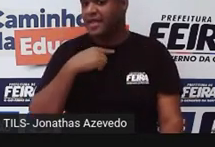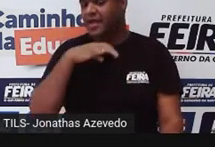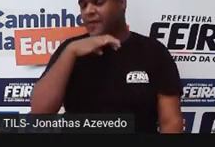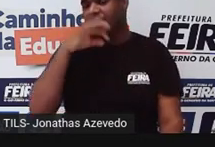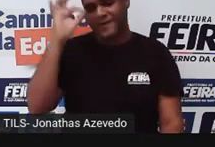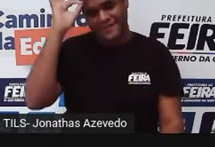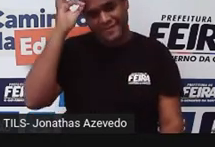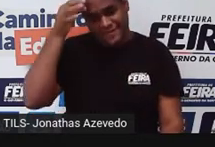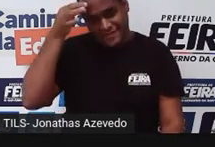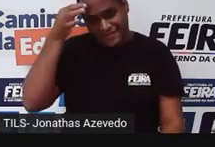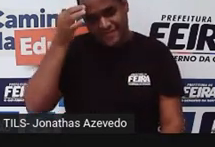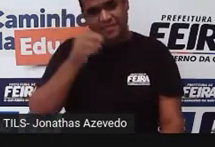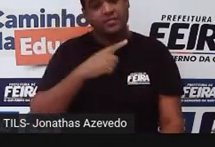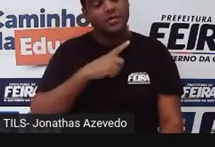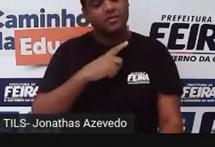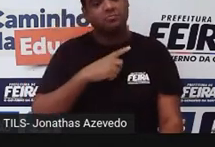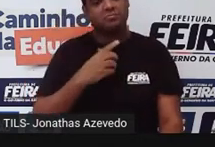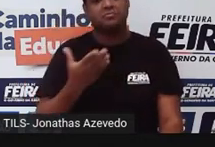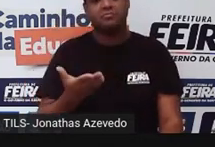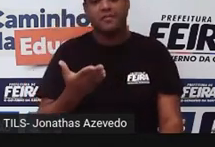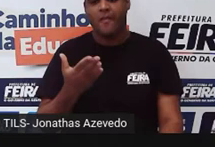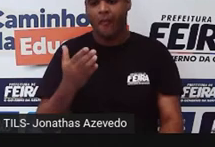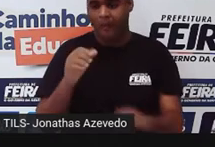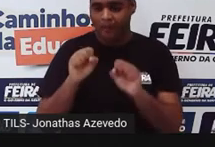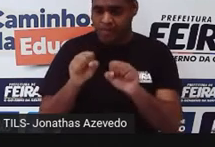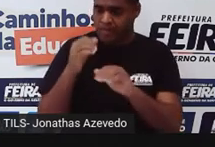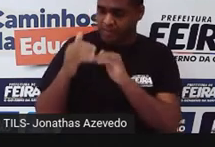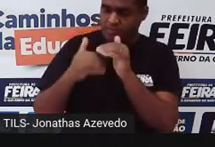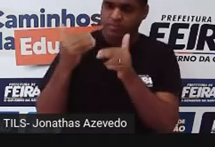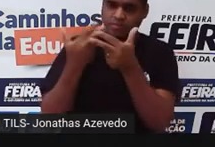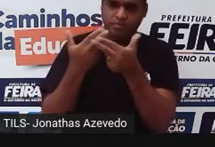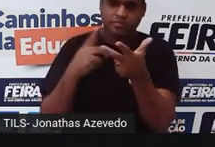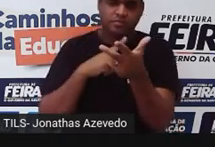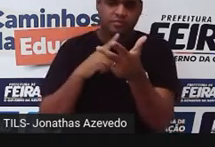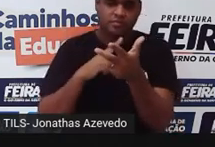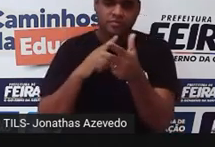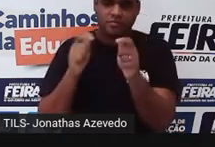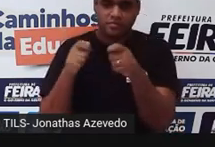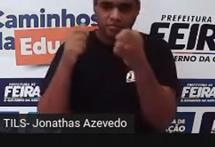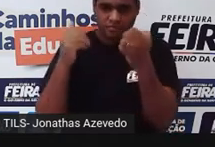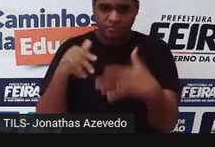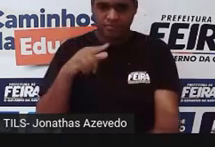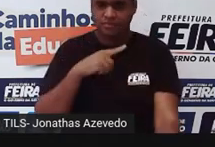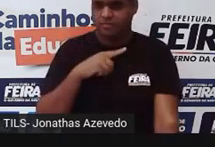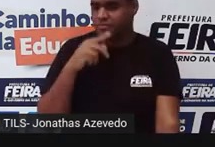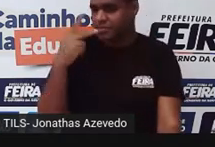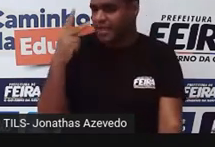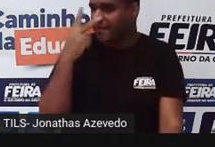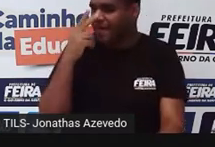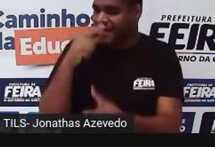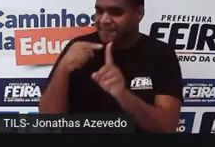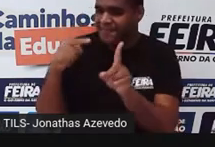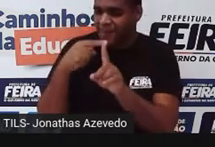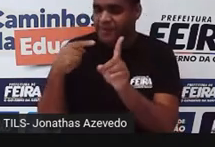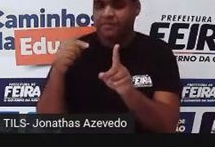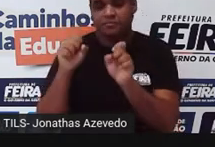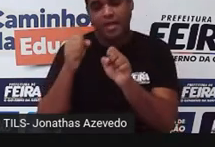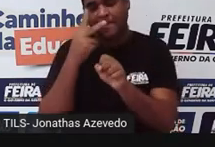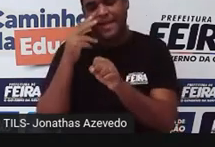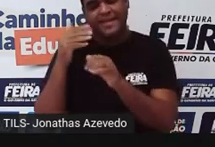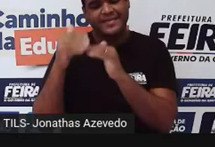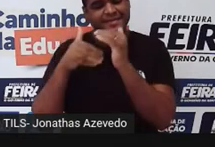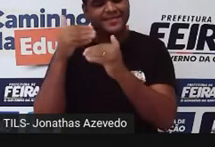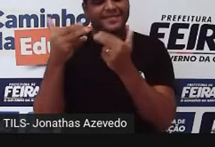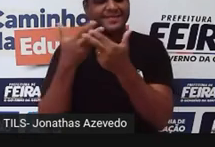Eles podem ter um desenvolvimento que a gente chama de metamorfose incompleta, que é quando ele não passa por todas essas